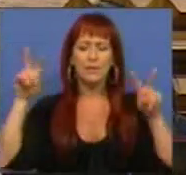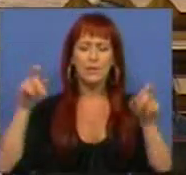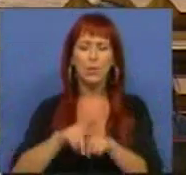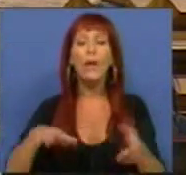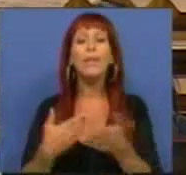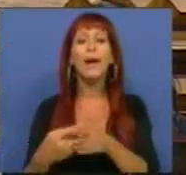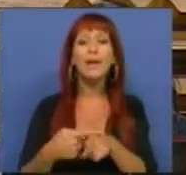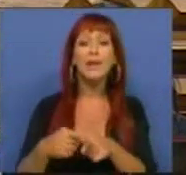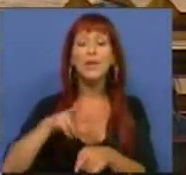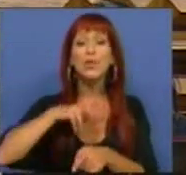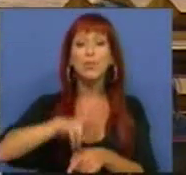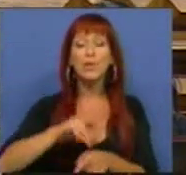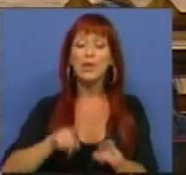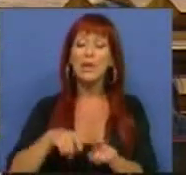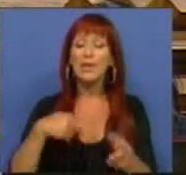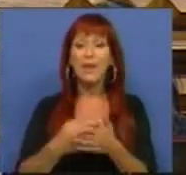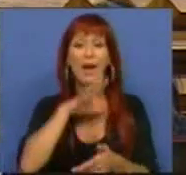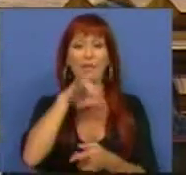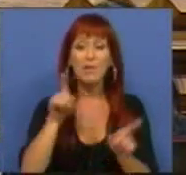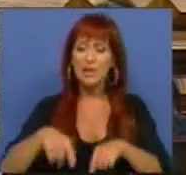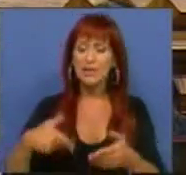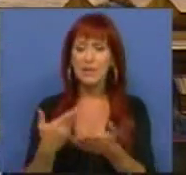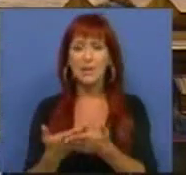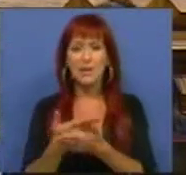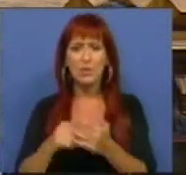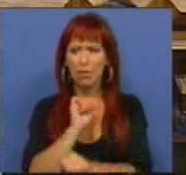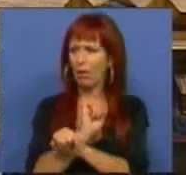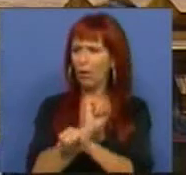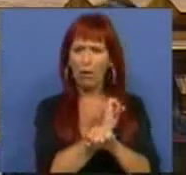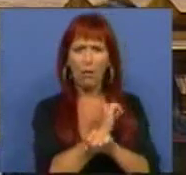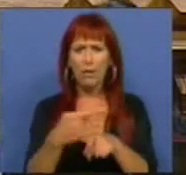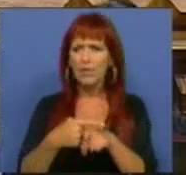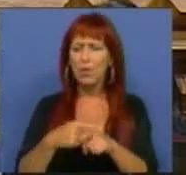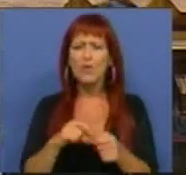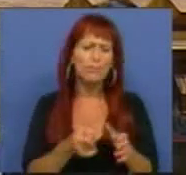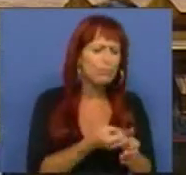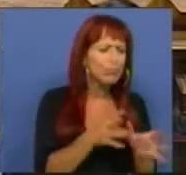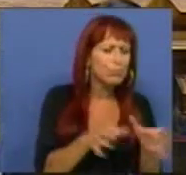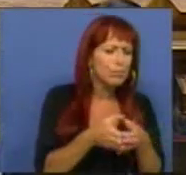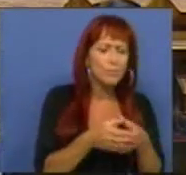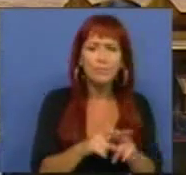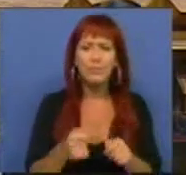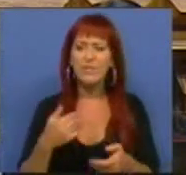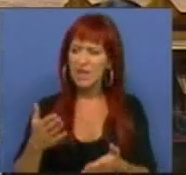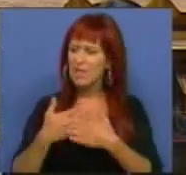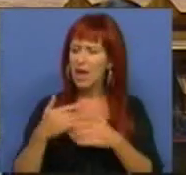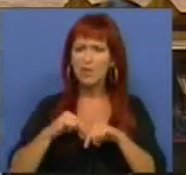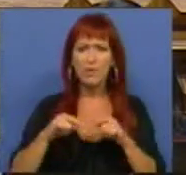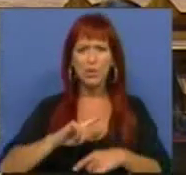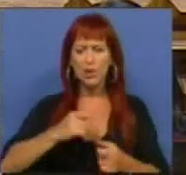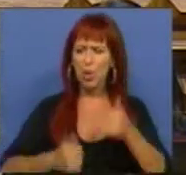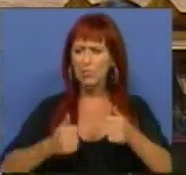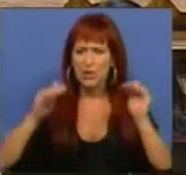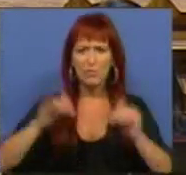os interesses do país, que torna as famílias, torna a economia reféns dos interesses de uns quantos e torna-nos a nós menos